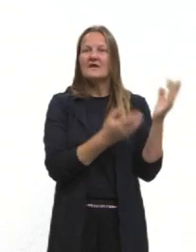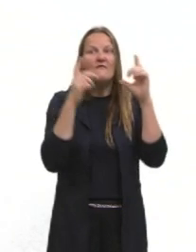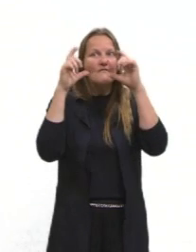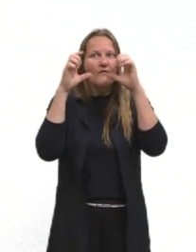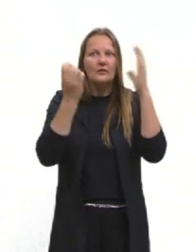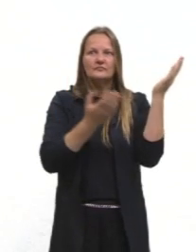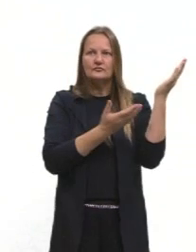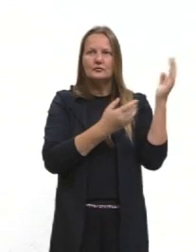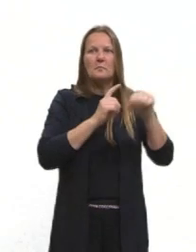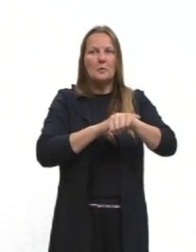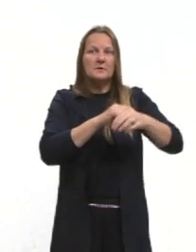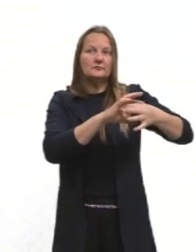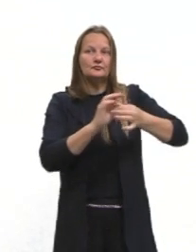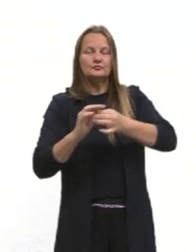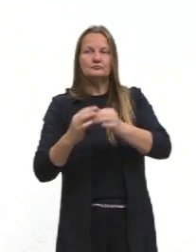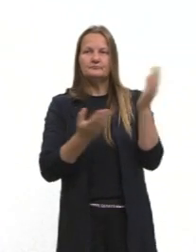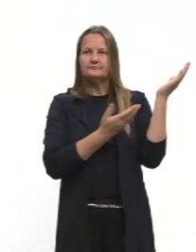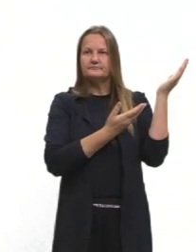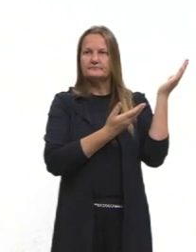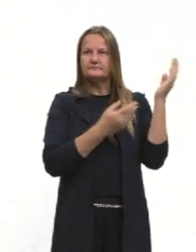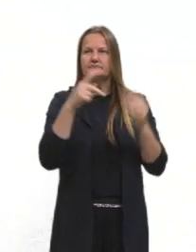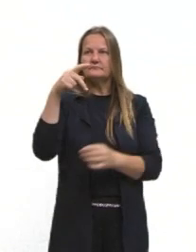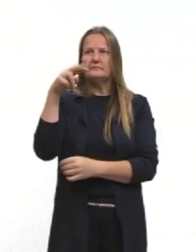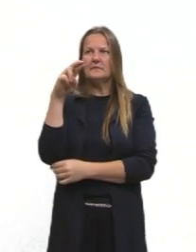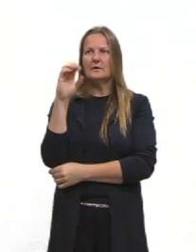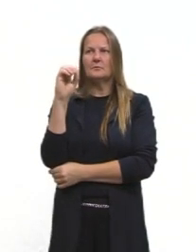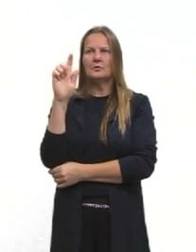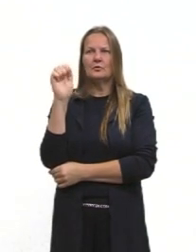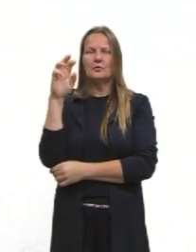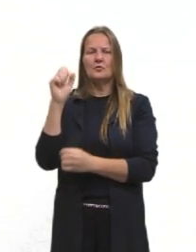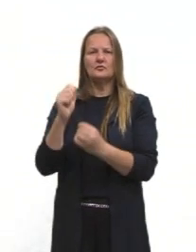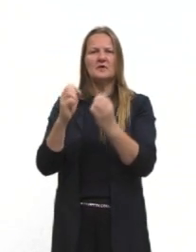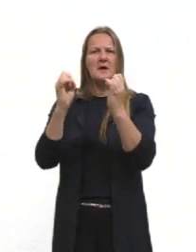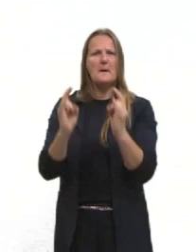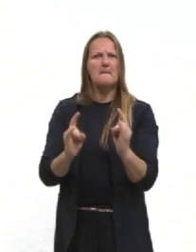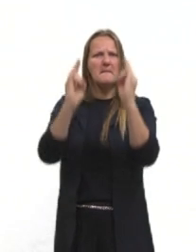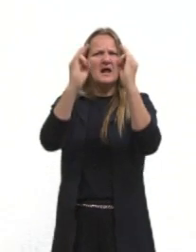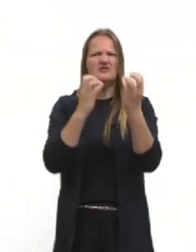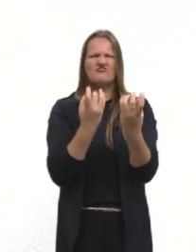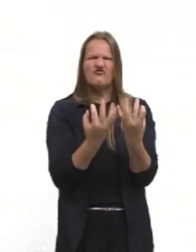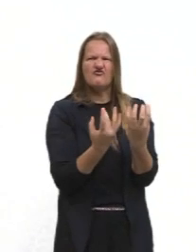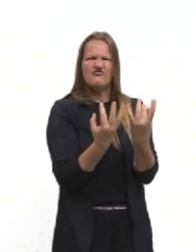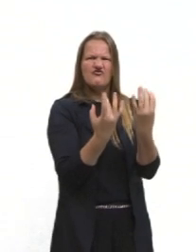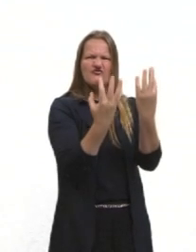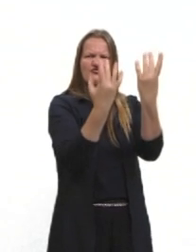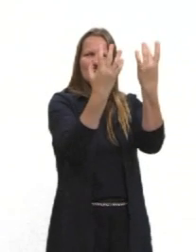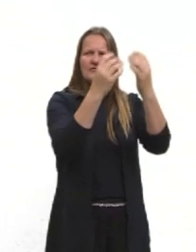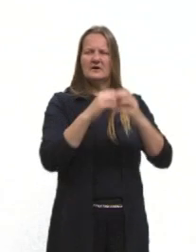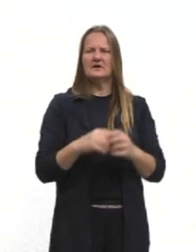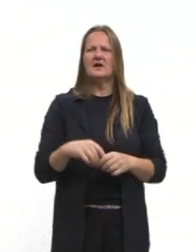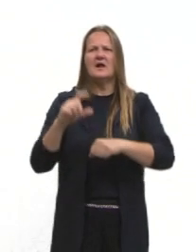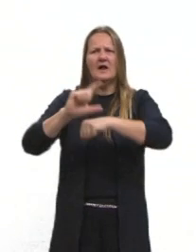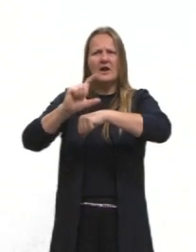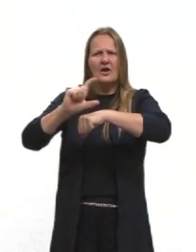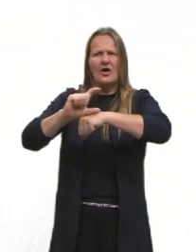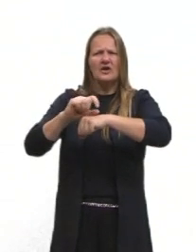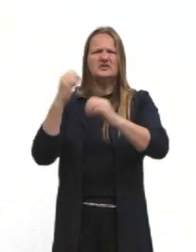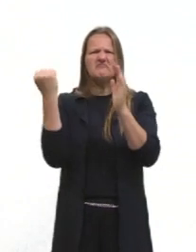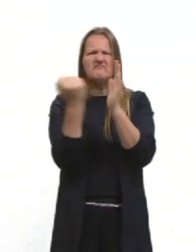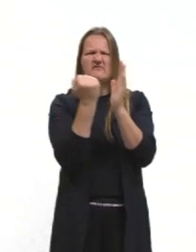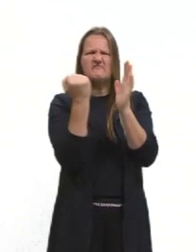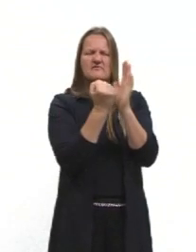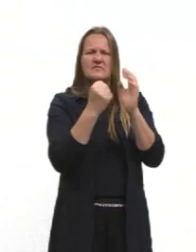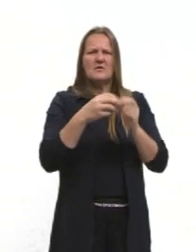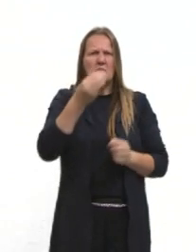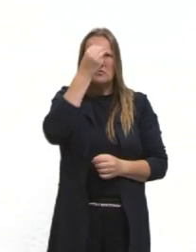desses pogrons. Um prédio em chamas. Aqui uma loja vandalizada, identificando que era de